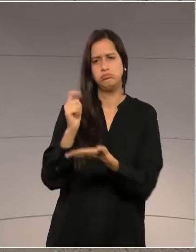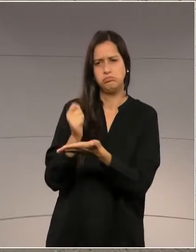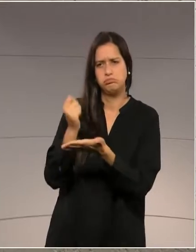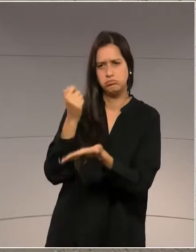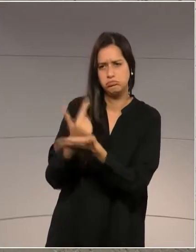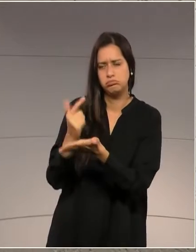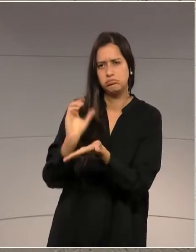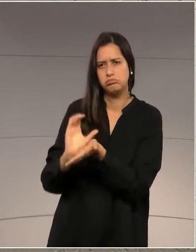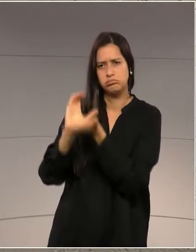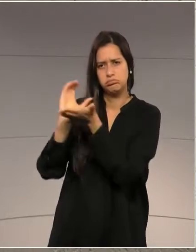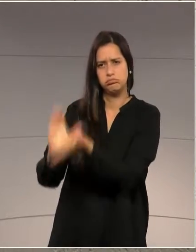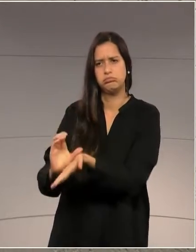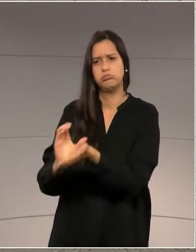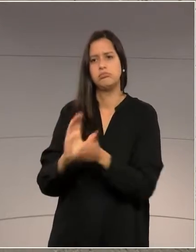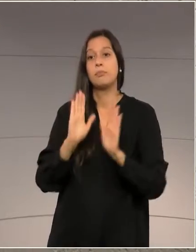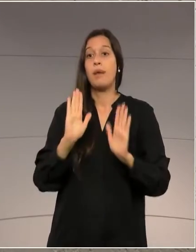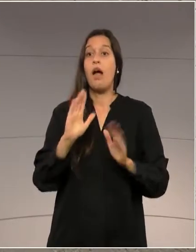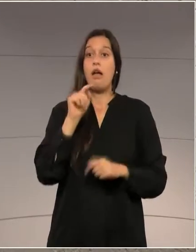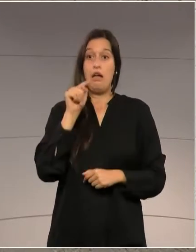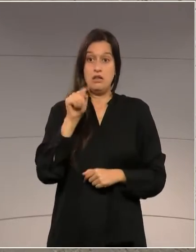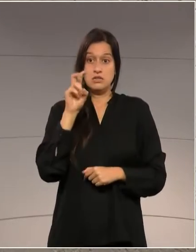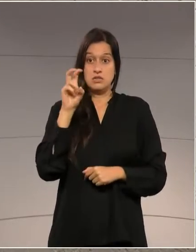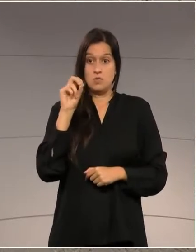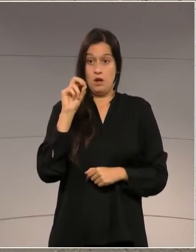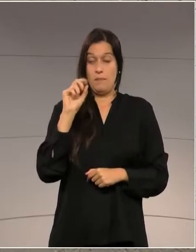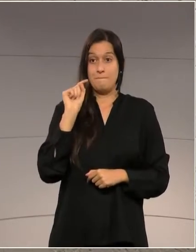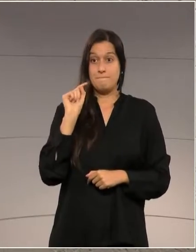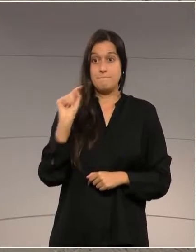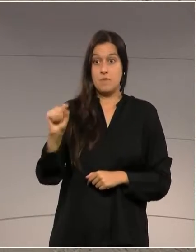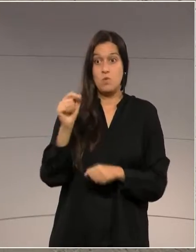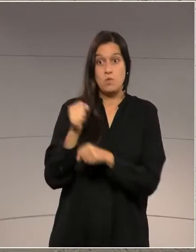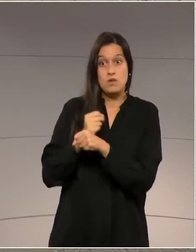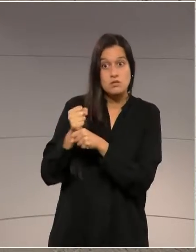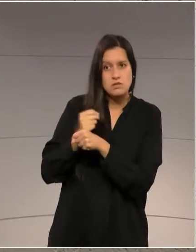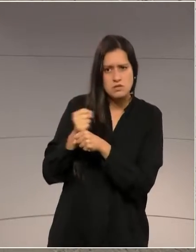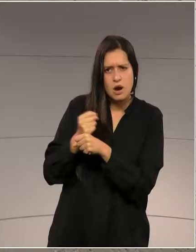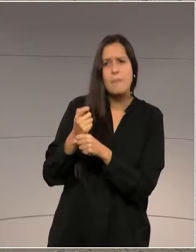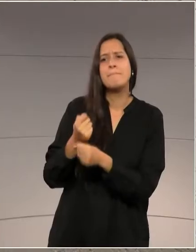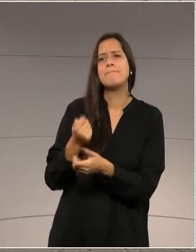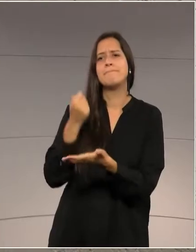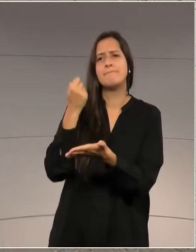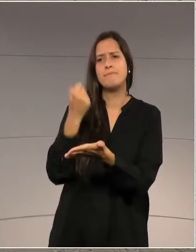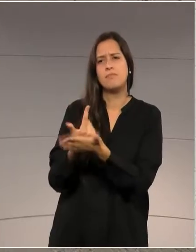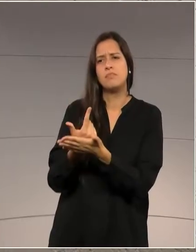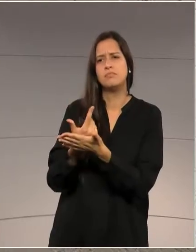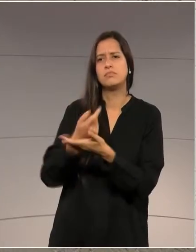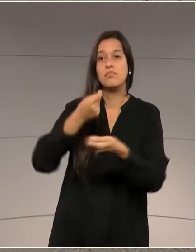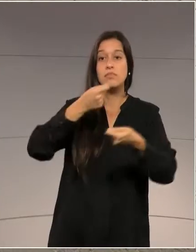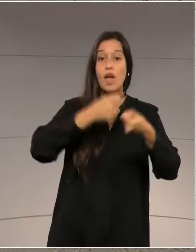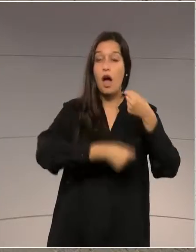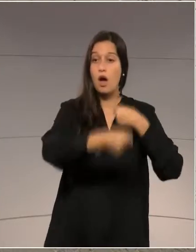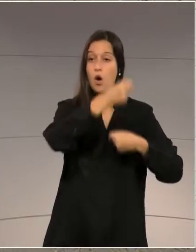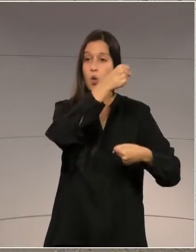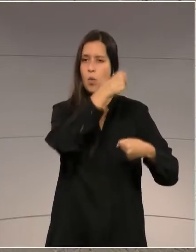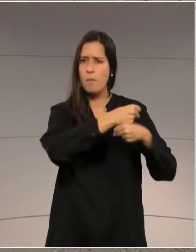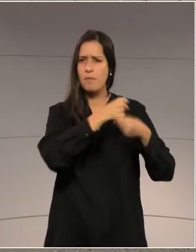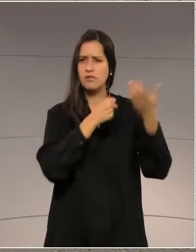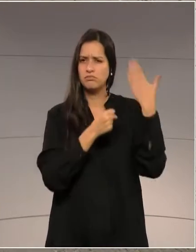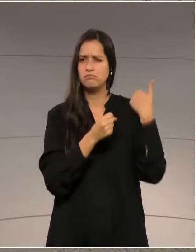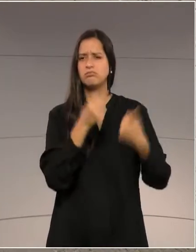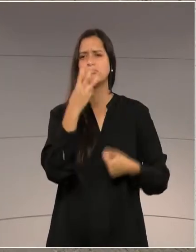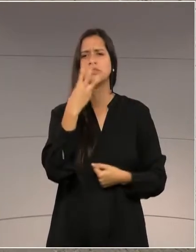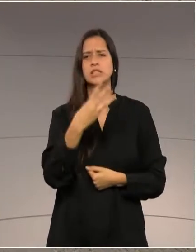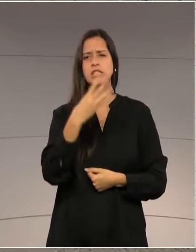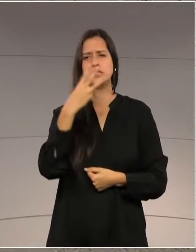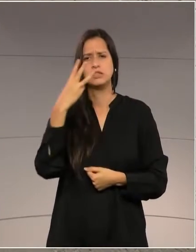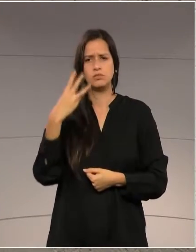R 150 mil. O ano passado fechou com mais de 330 mil brasileiros que receberam essa indenização. Aí